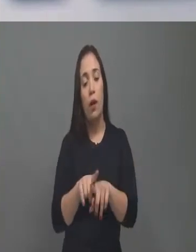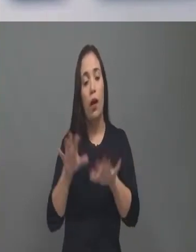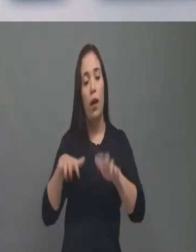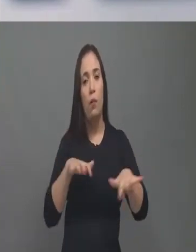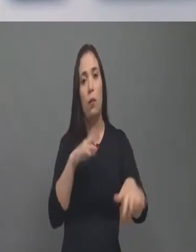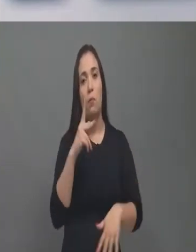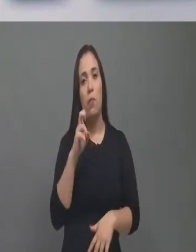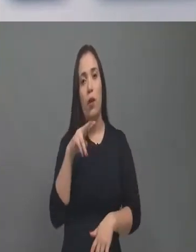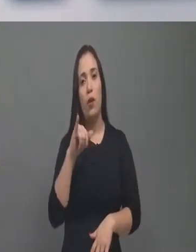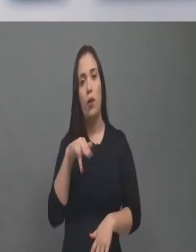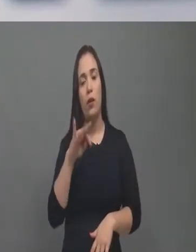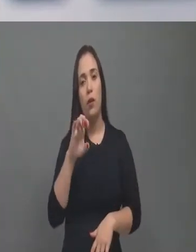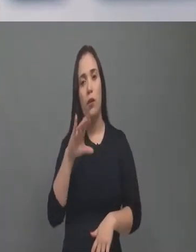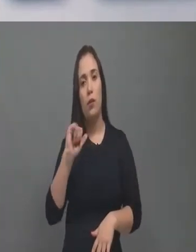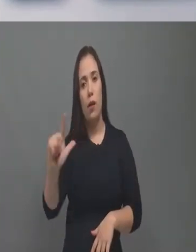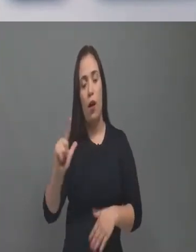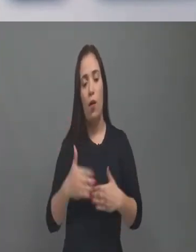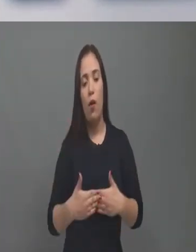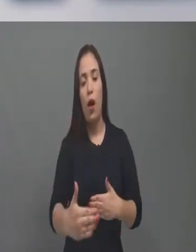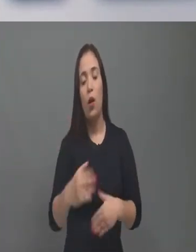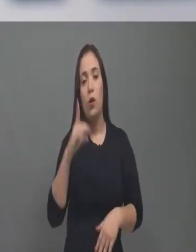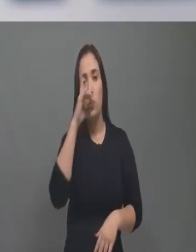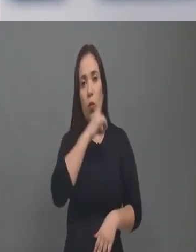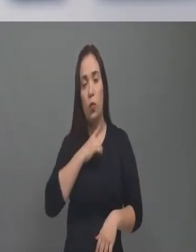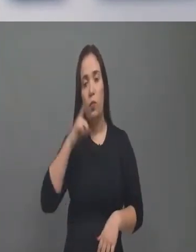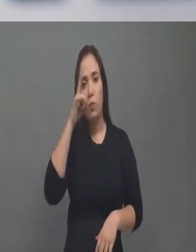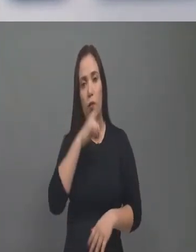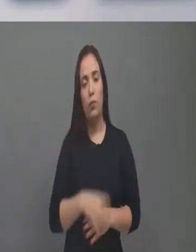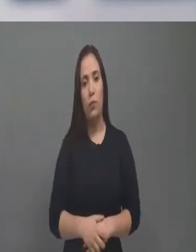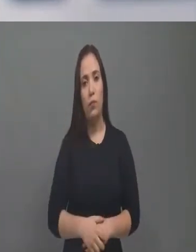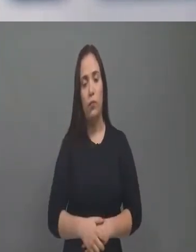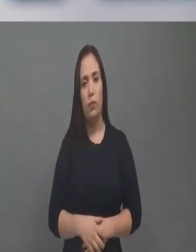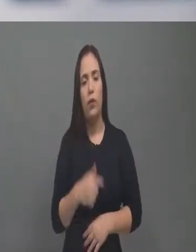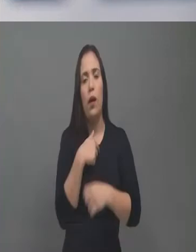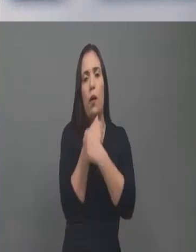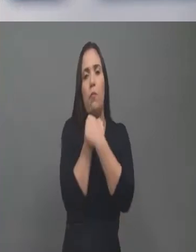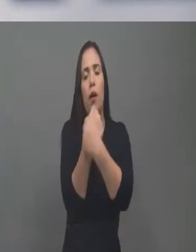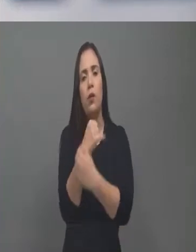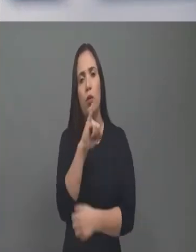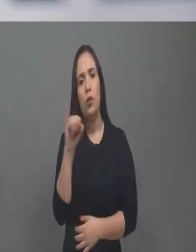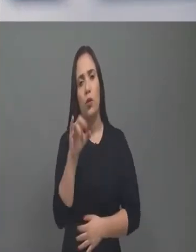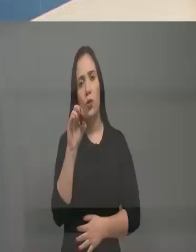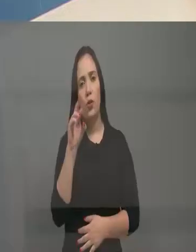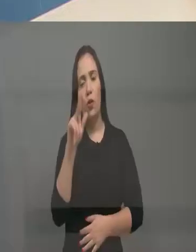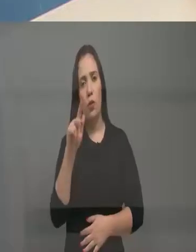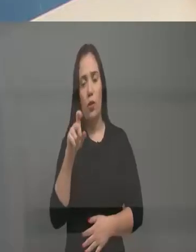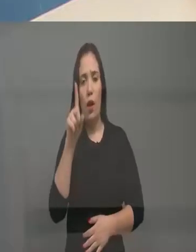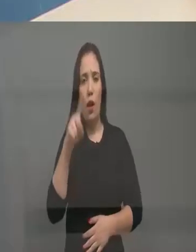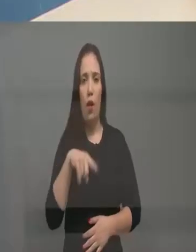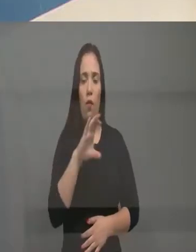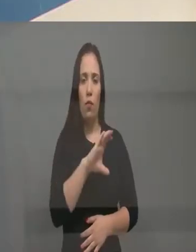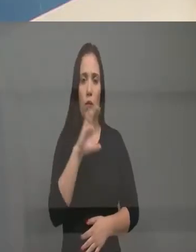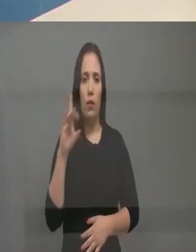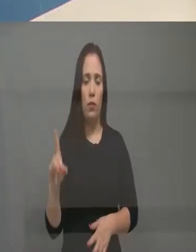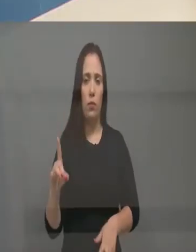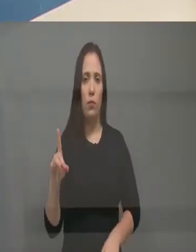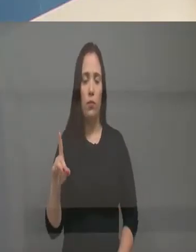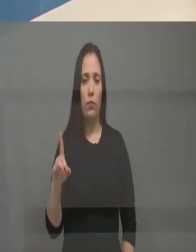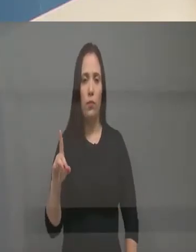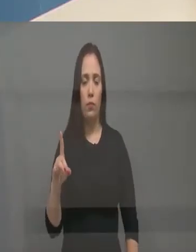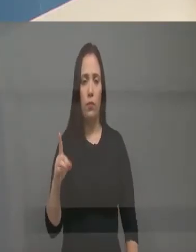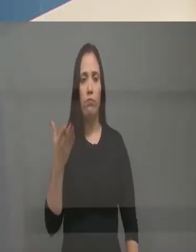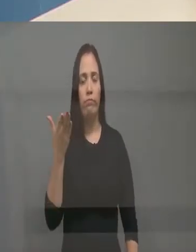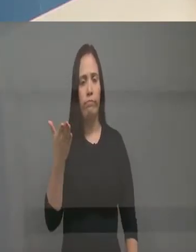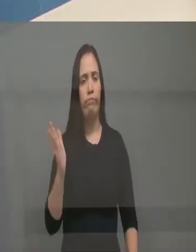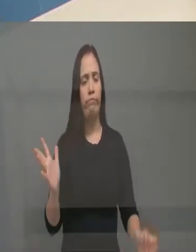acontecer agora, no próximo domingo. Deixa eu mandar um abraço para o Jorge Maza, um dos coordenadores da caminhada pela